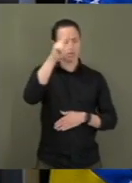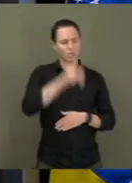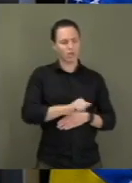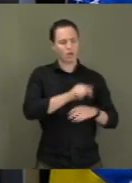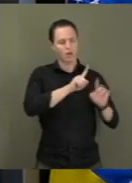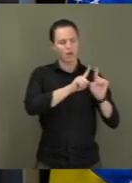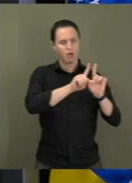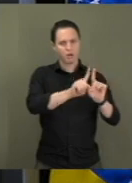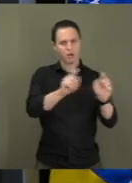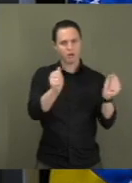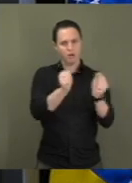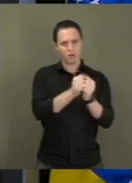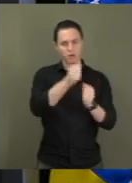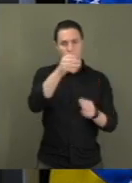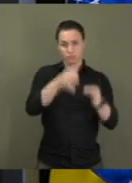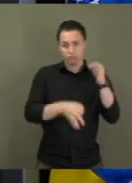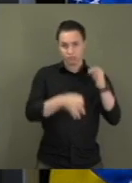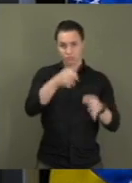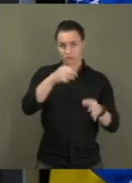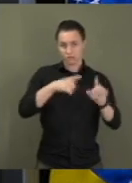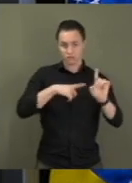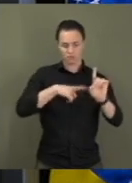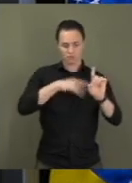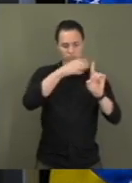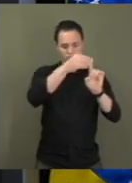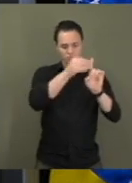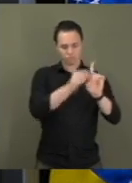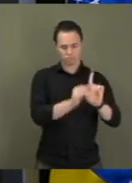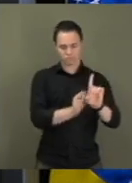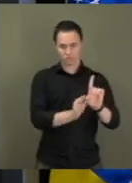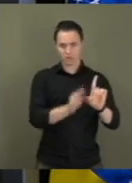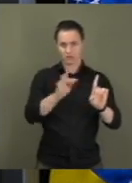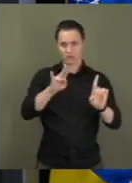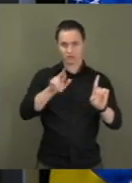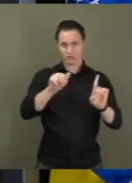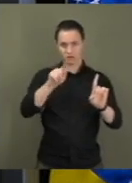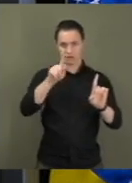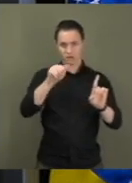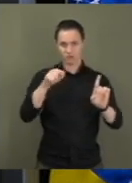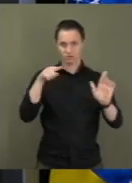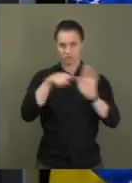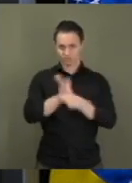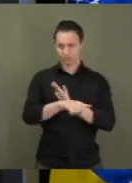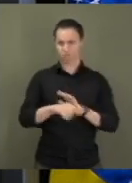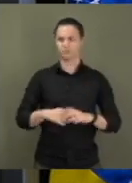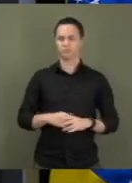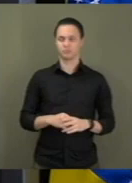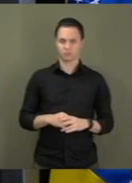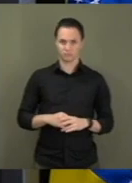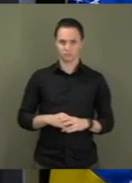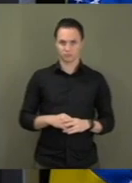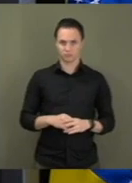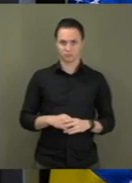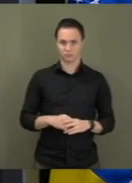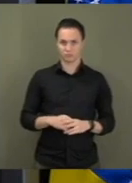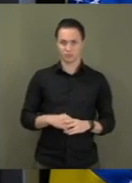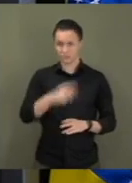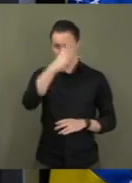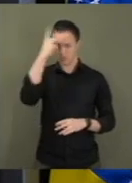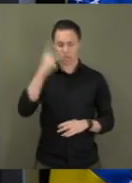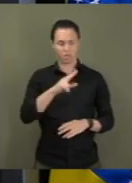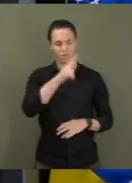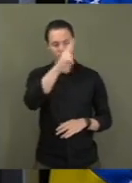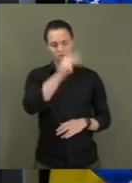advogado do processo de triagem e interrogatório, negativa ao acesso aos